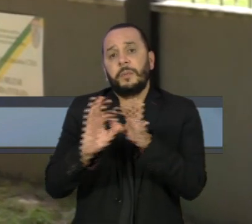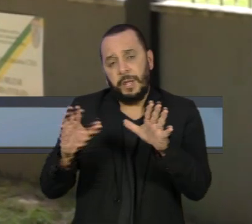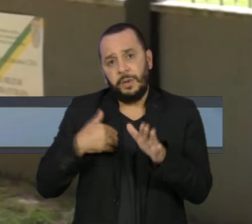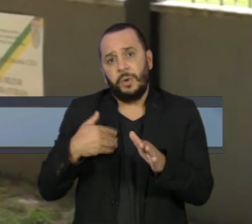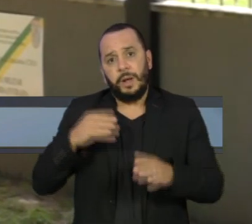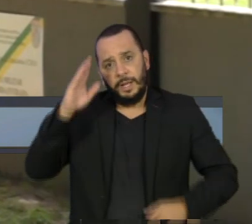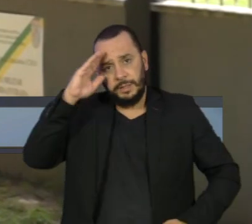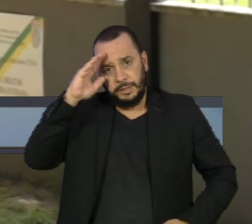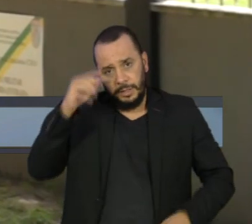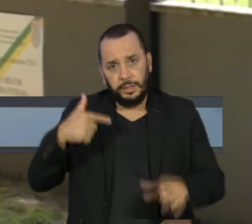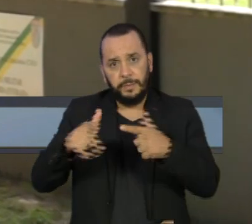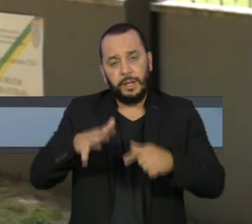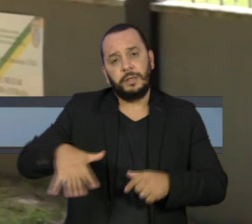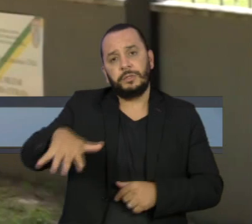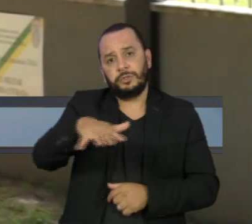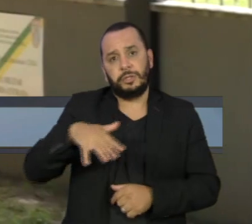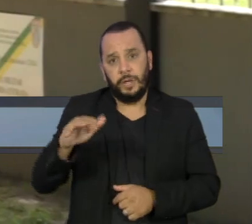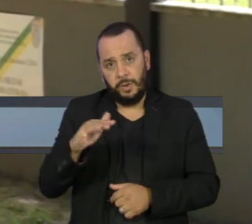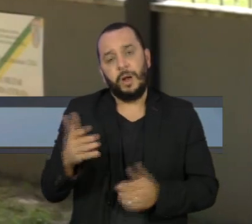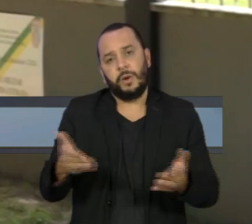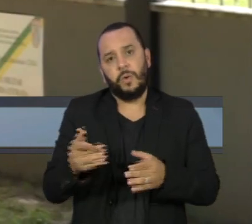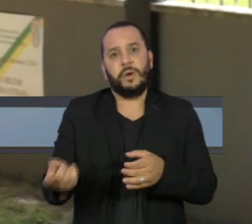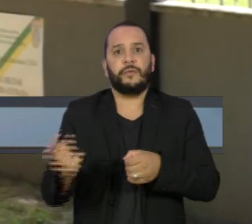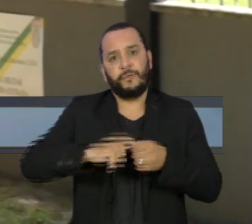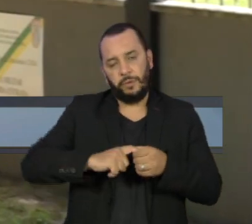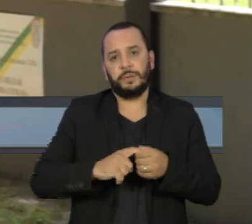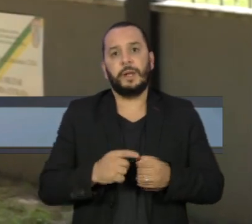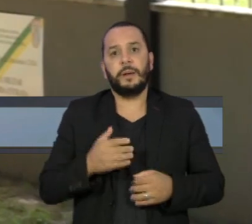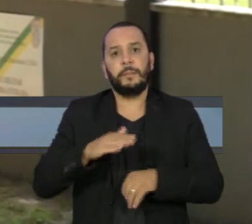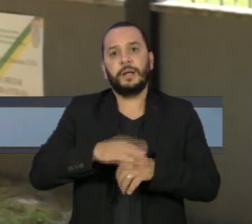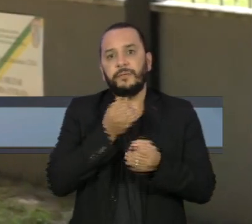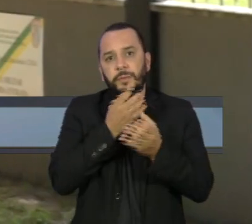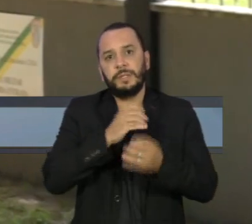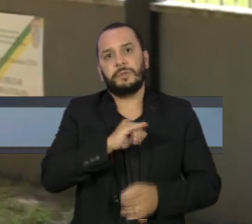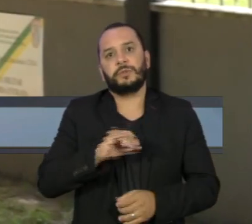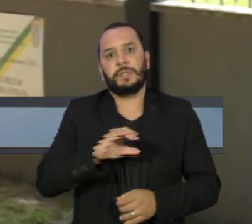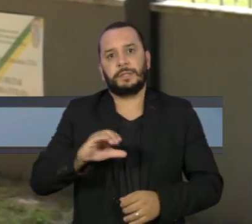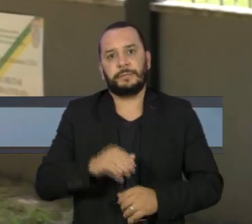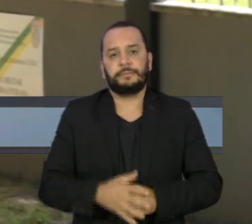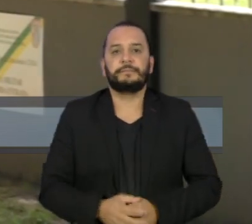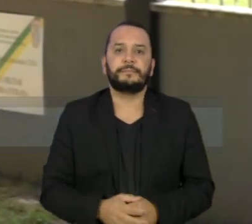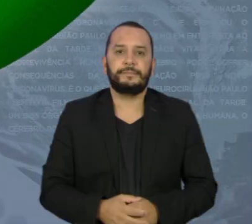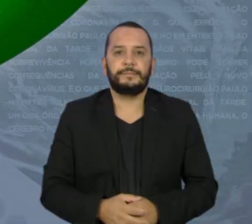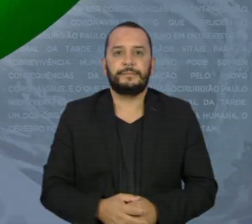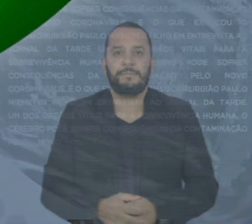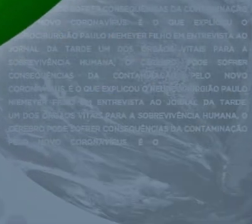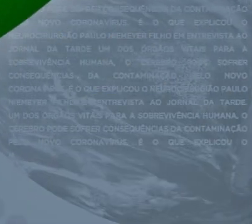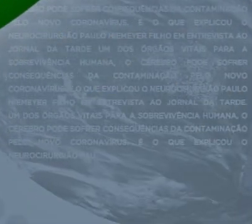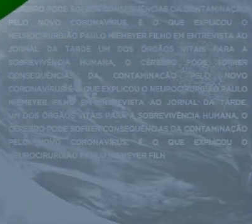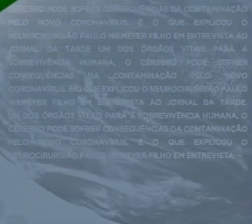Mais informações você vê às 9 da noite no Jornal da Cultura. De Manaus, Amazonas, Gabriel Abreu.